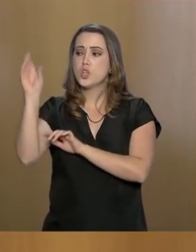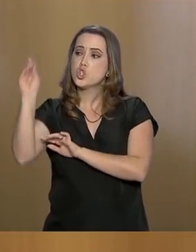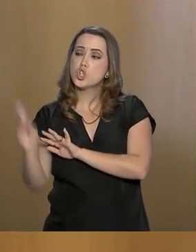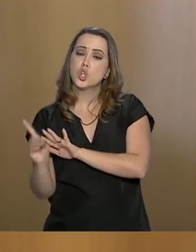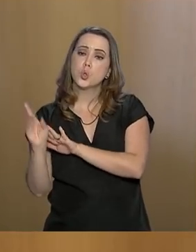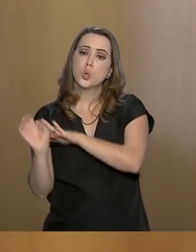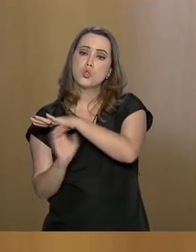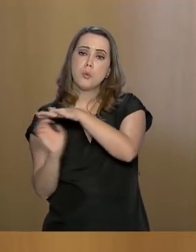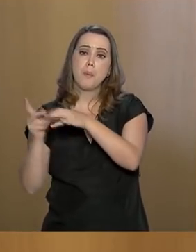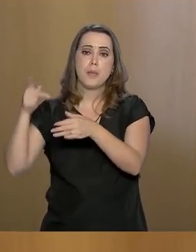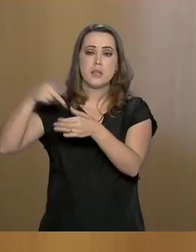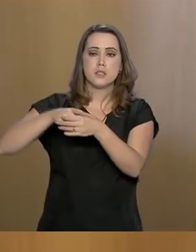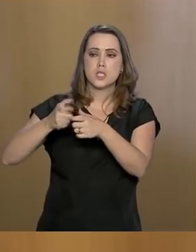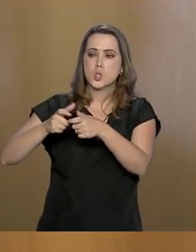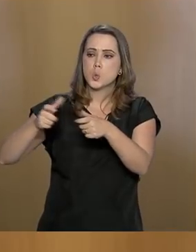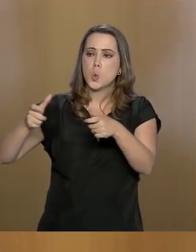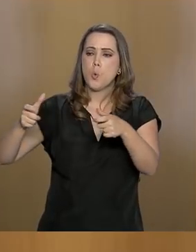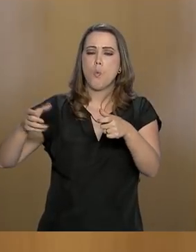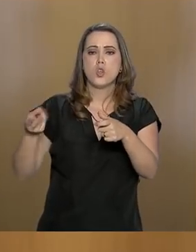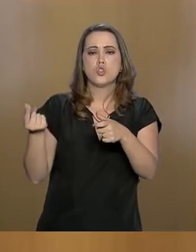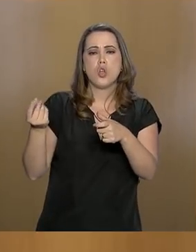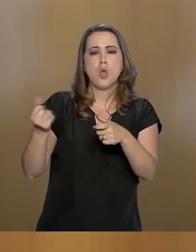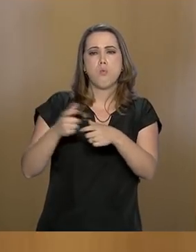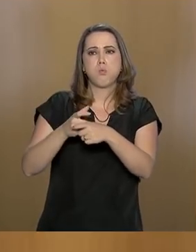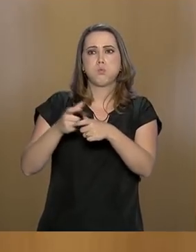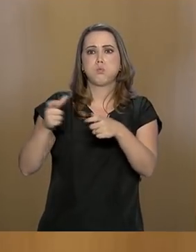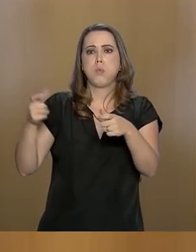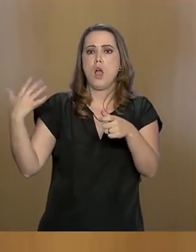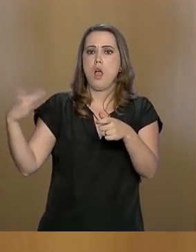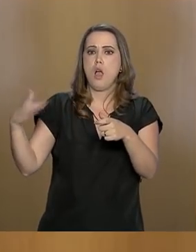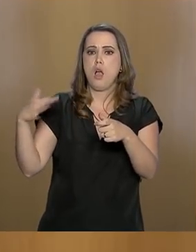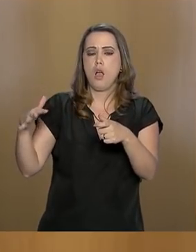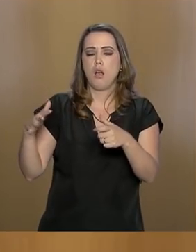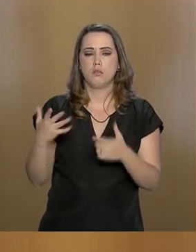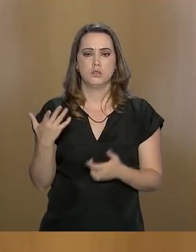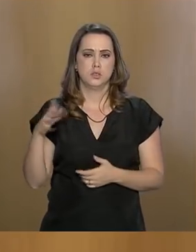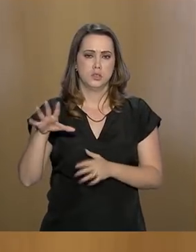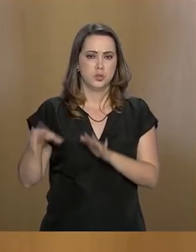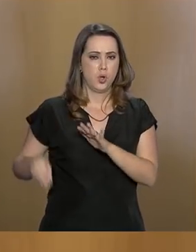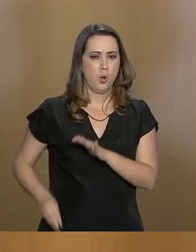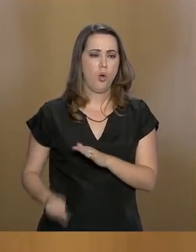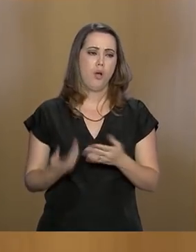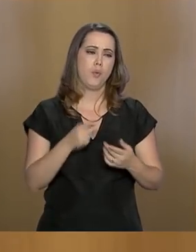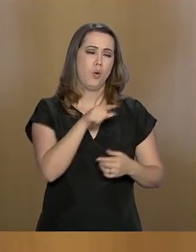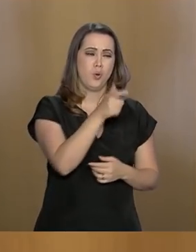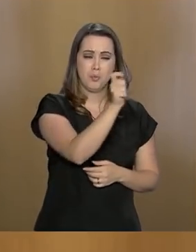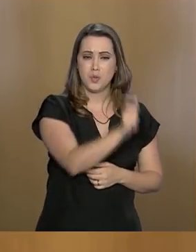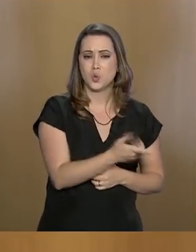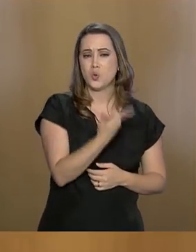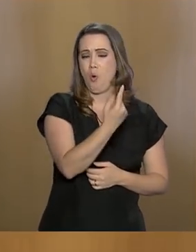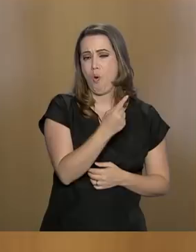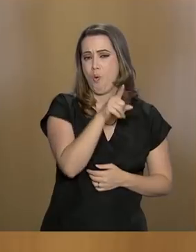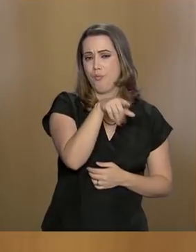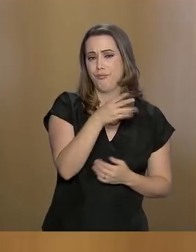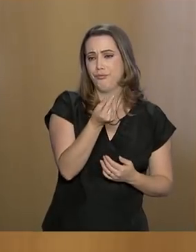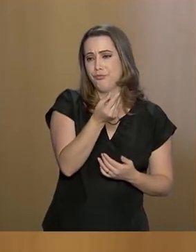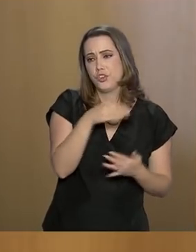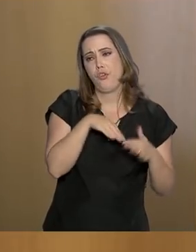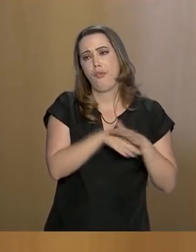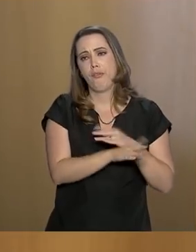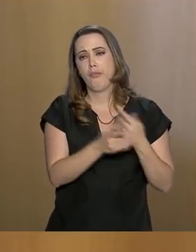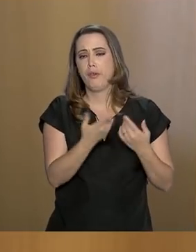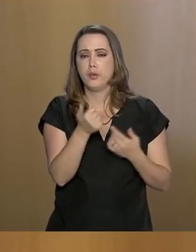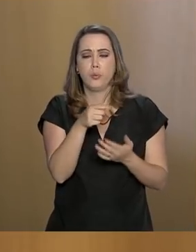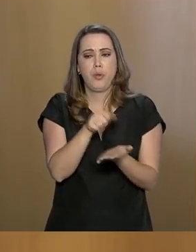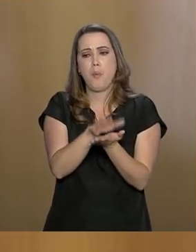milhões de dólares. Outra situação é de um guarda de trânsito que recebe lá uma vantagem indevida para deixar de